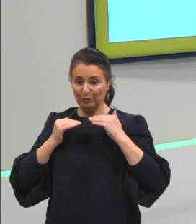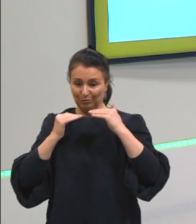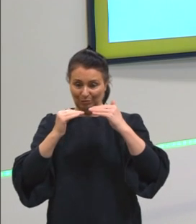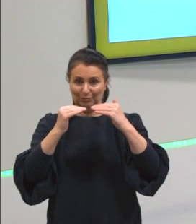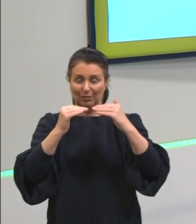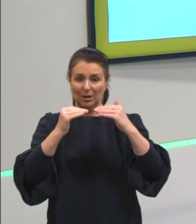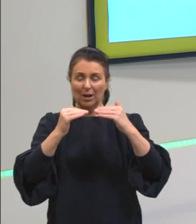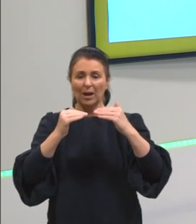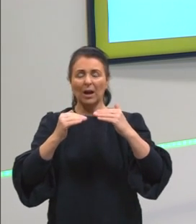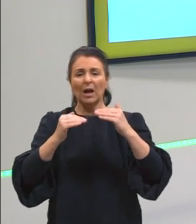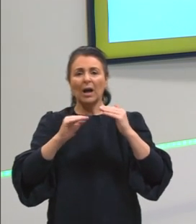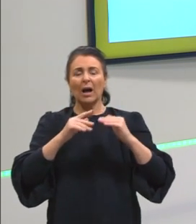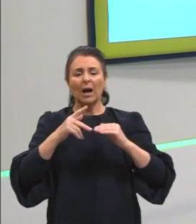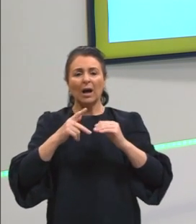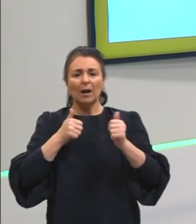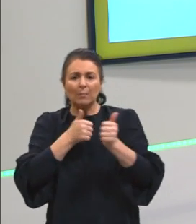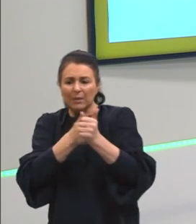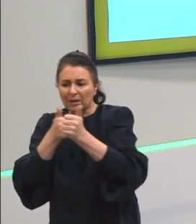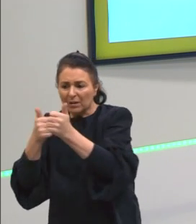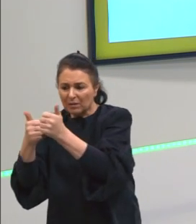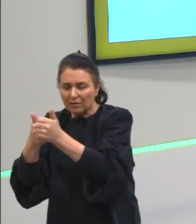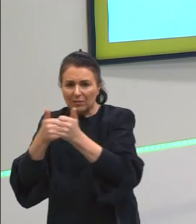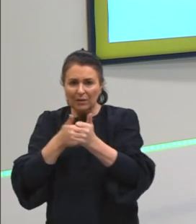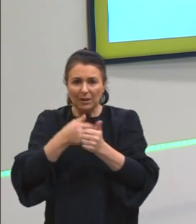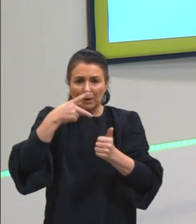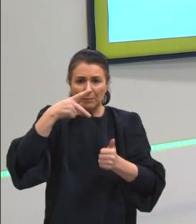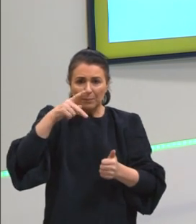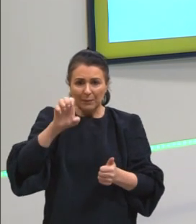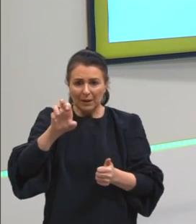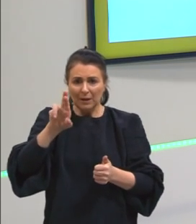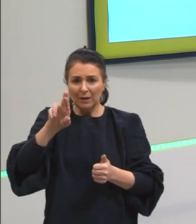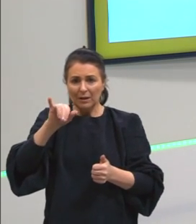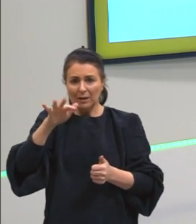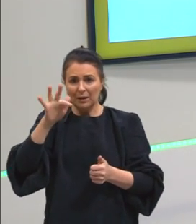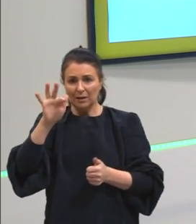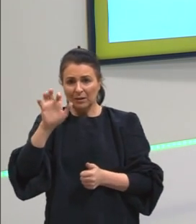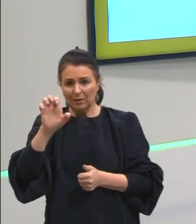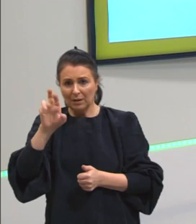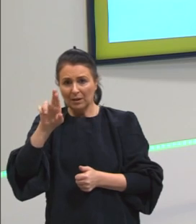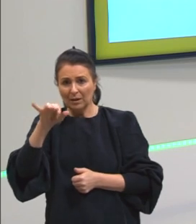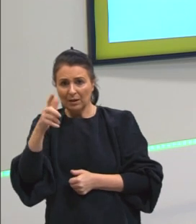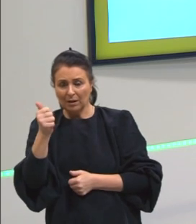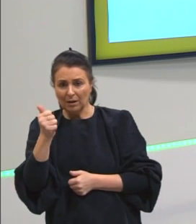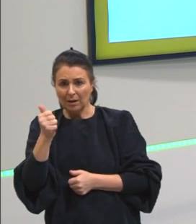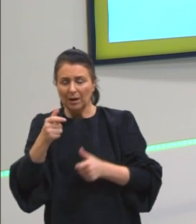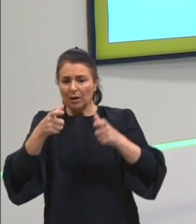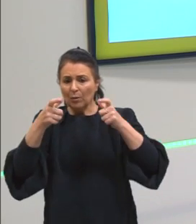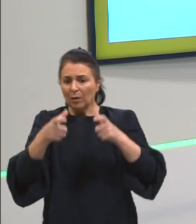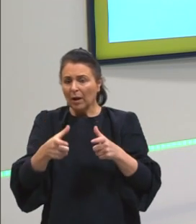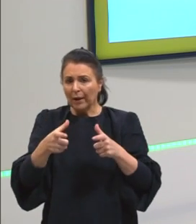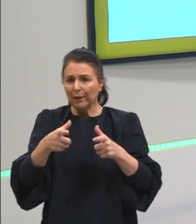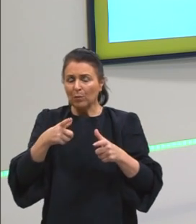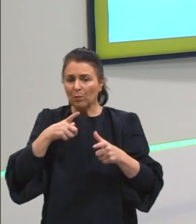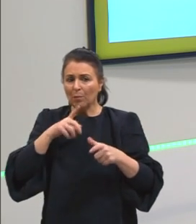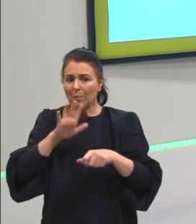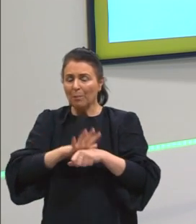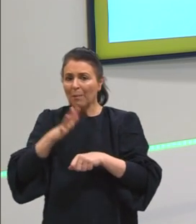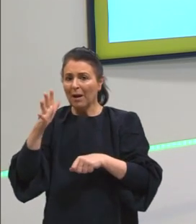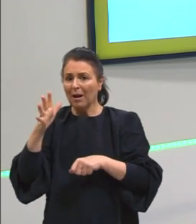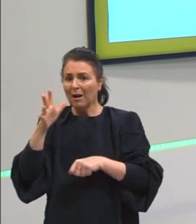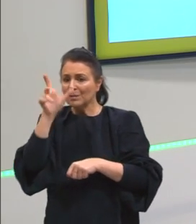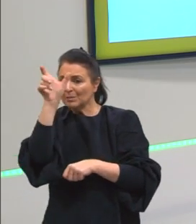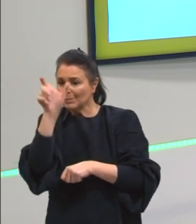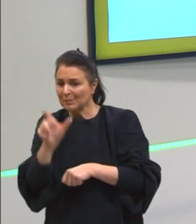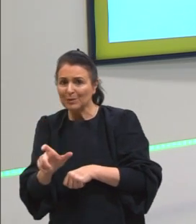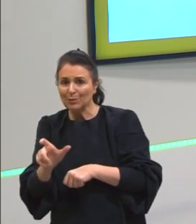a periferia acaba sendo um local de pessoas com mais poder aquisitivo, e eu trago duas imagens para